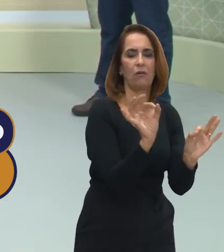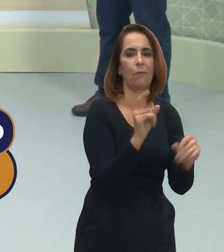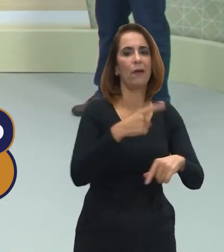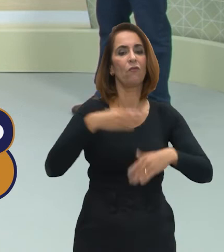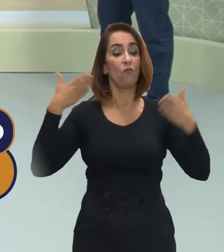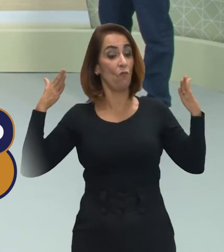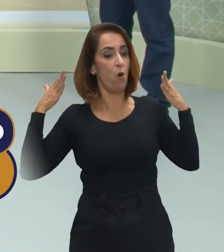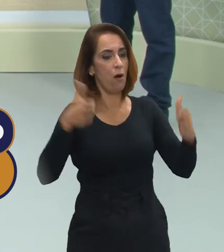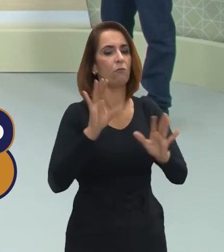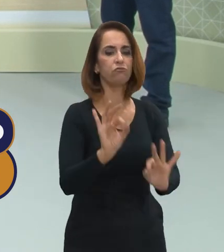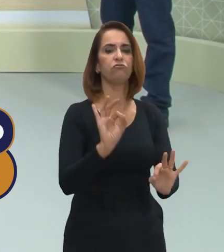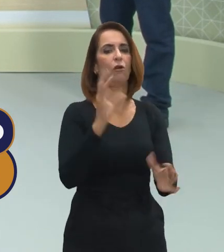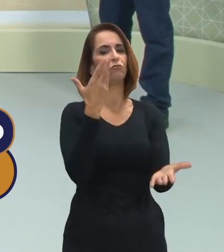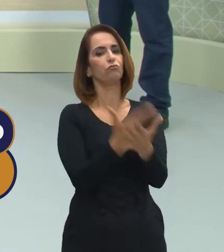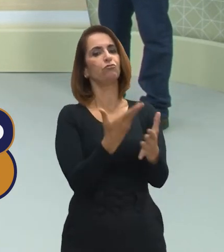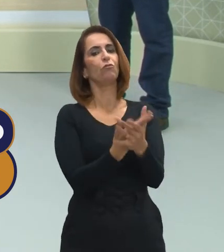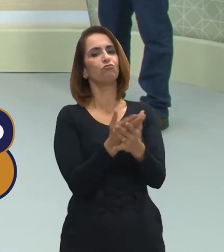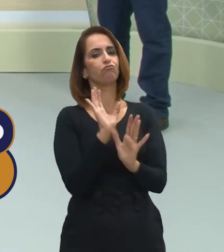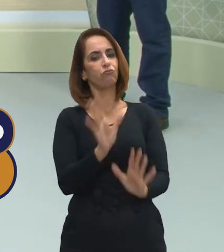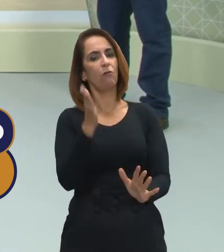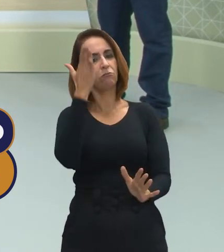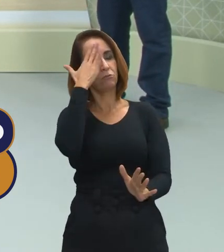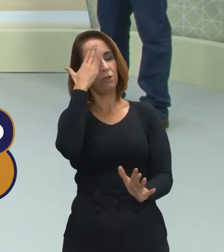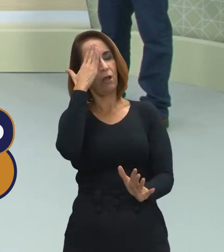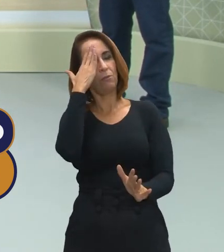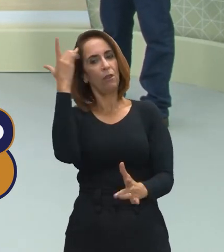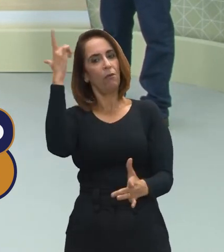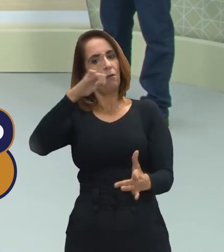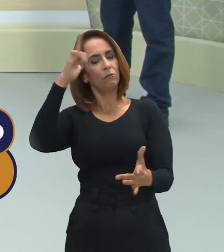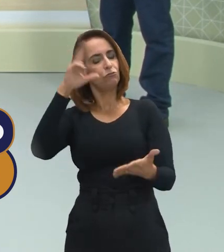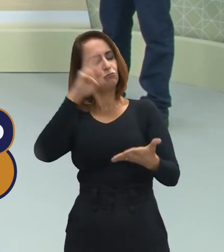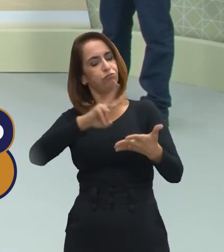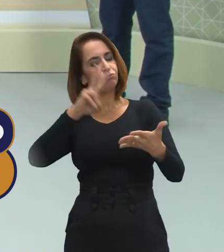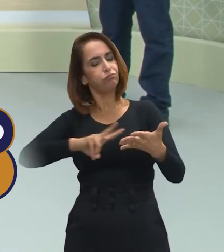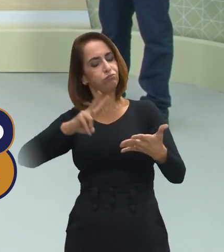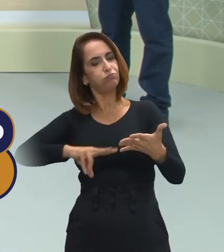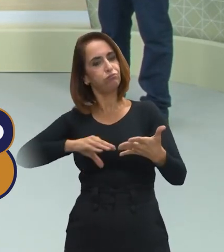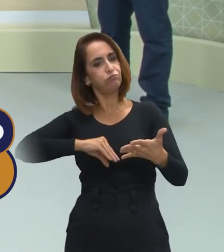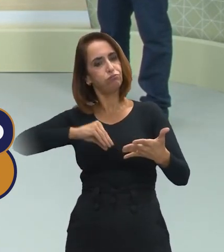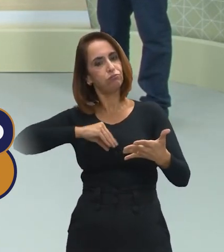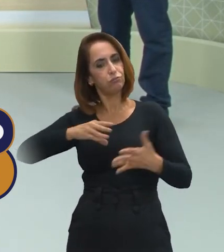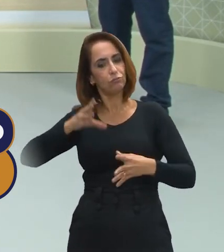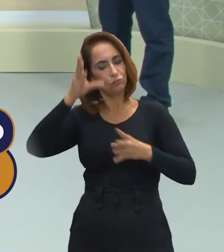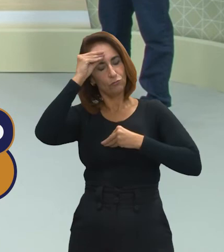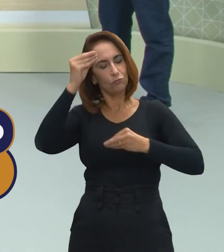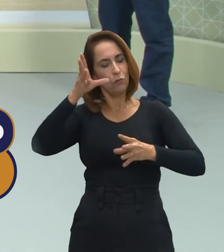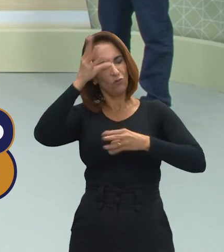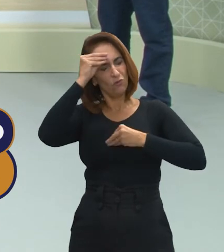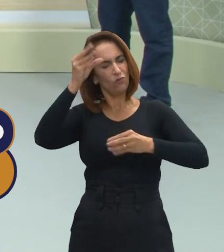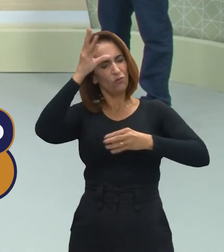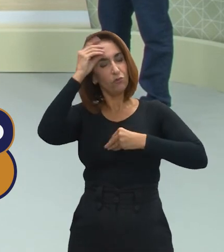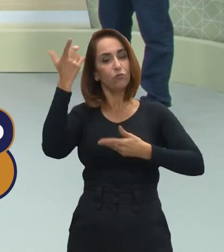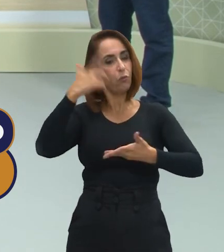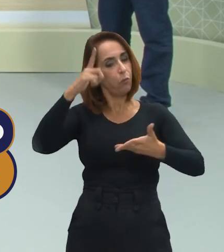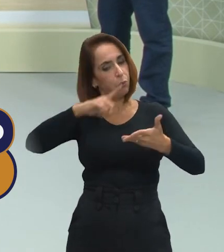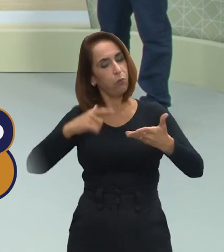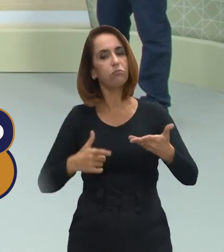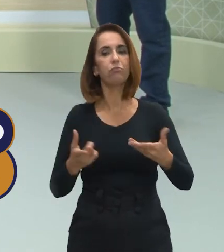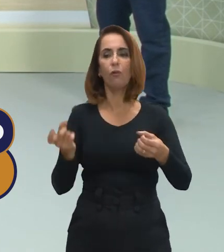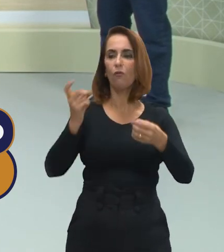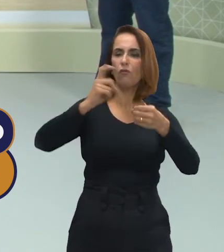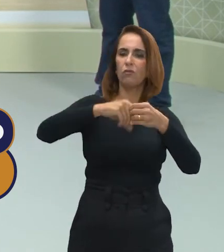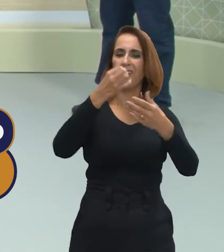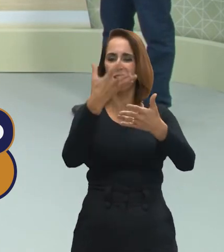mas sim focar naquilo que ele já sabe e reforçar esses conhecimentos, é isso, professor? Exatamente. Então, aí ele pode